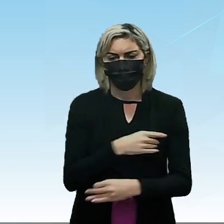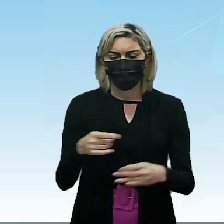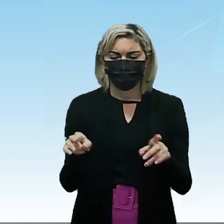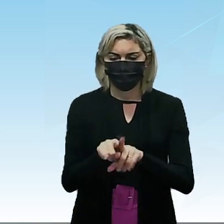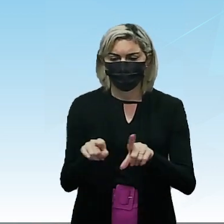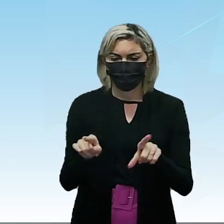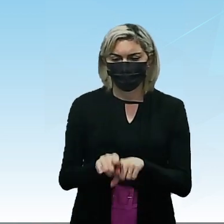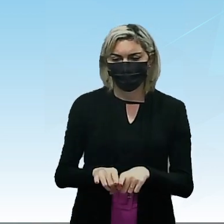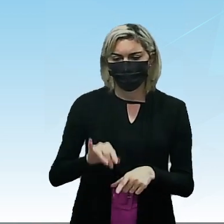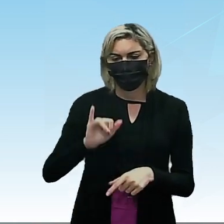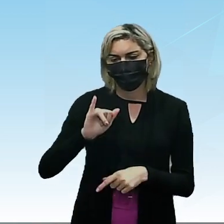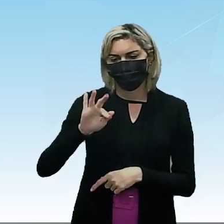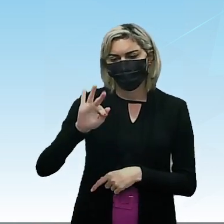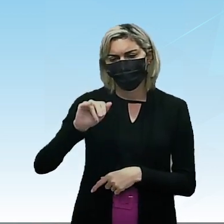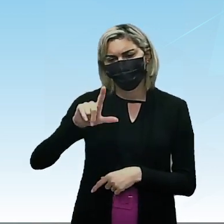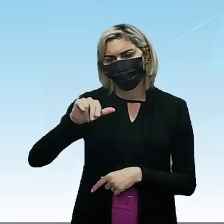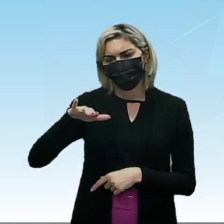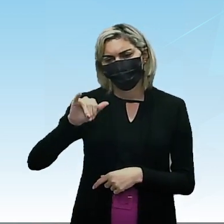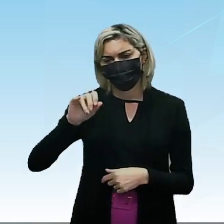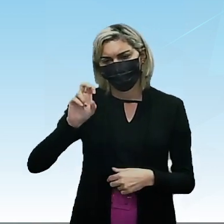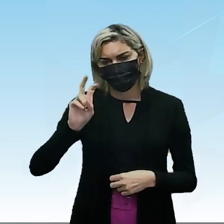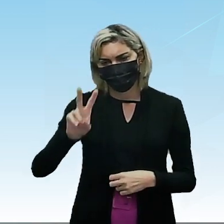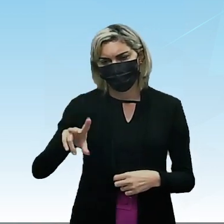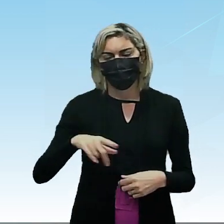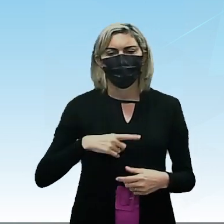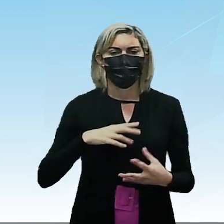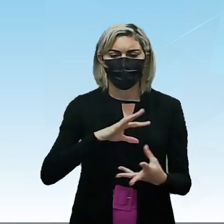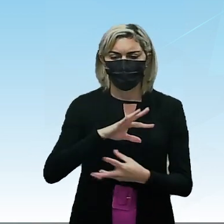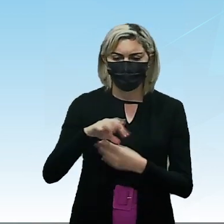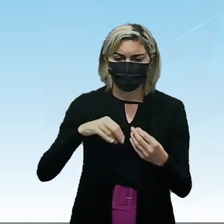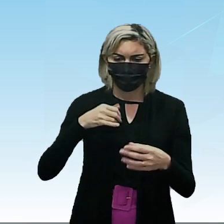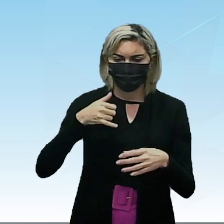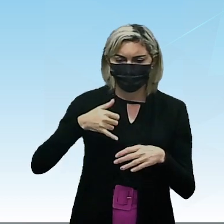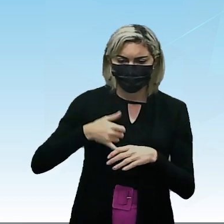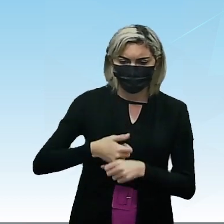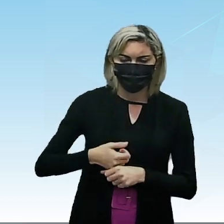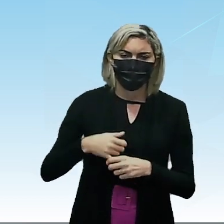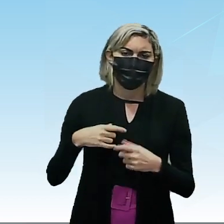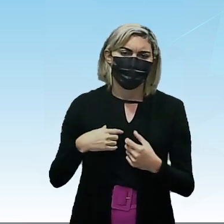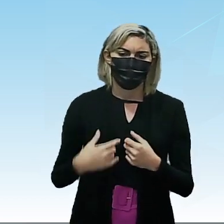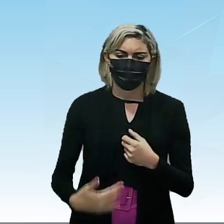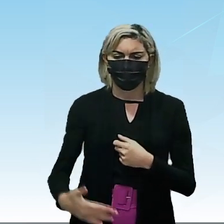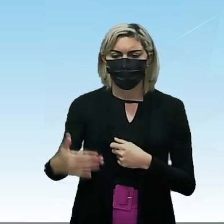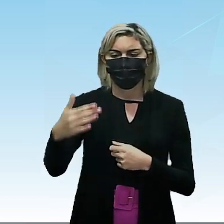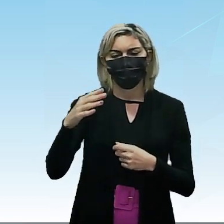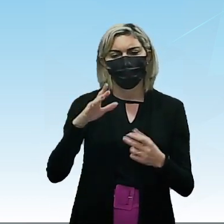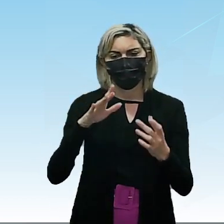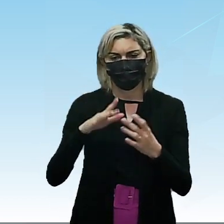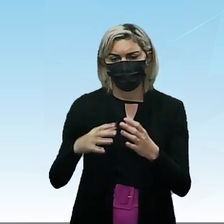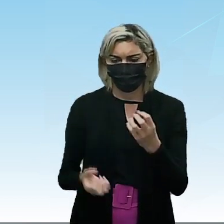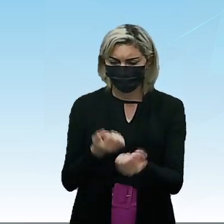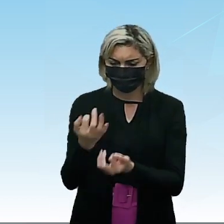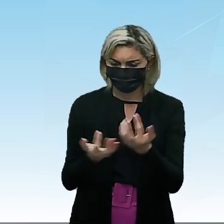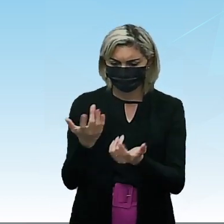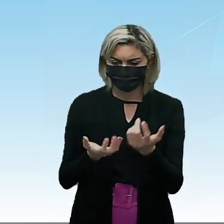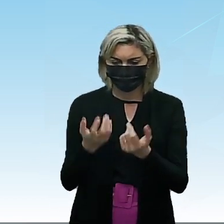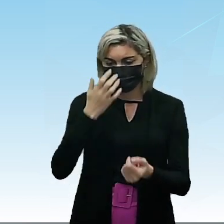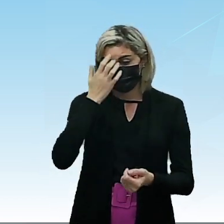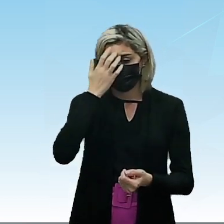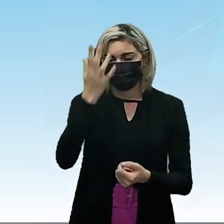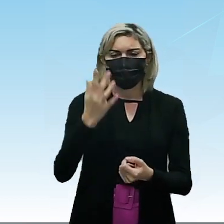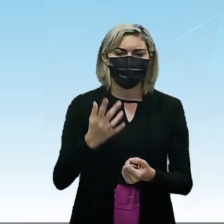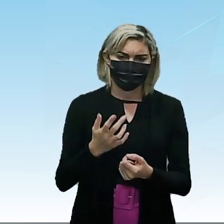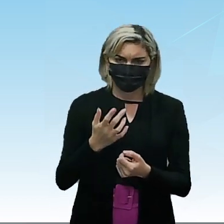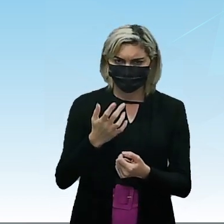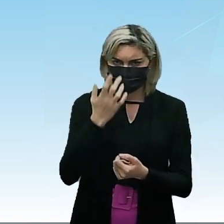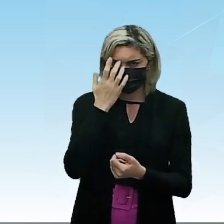ele é inflamável, tá bom? É um combustível. Logo, ele entra em combustão com facilidade. Se ele tiver uma